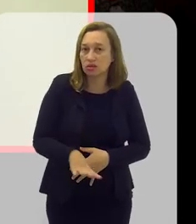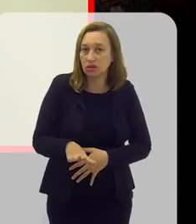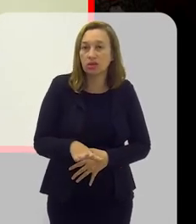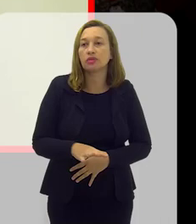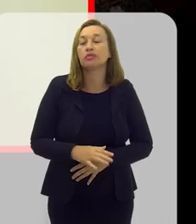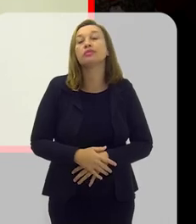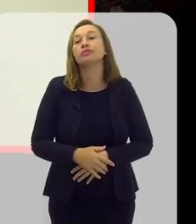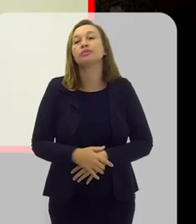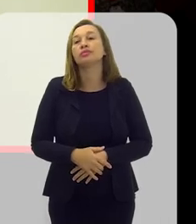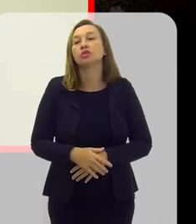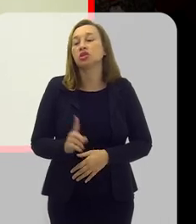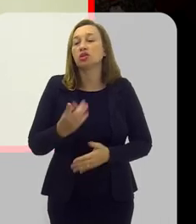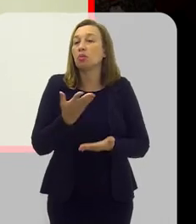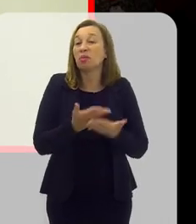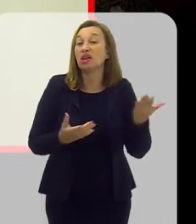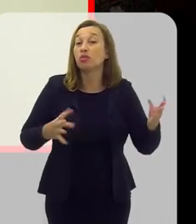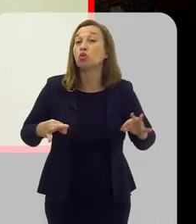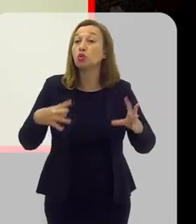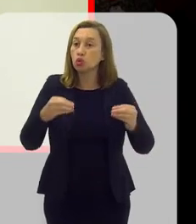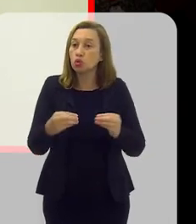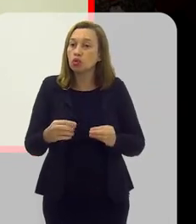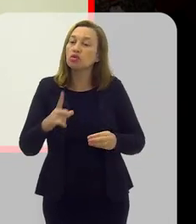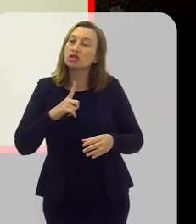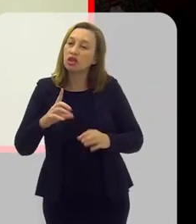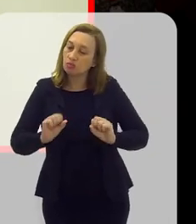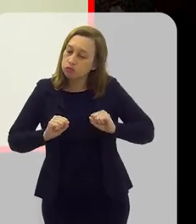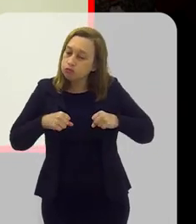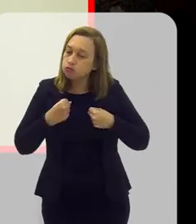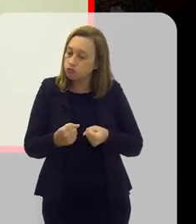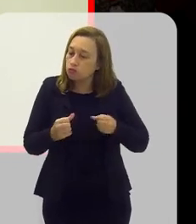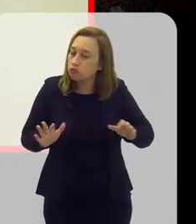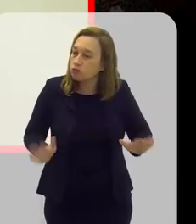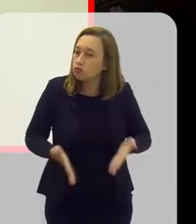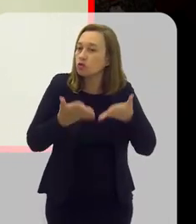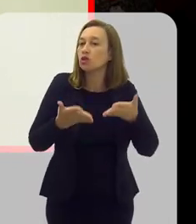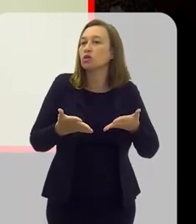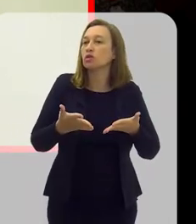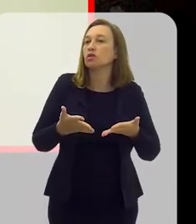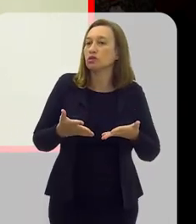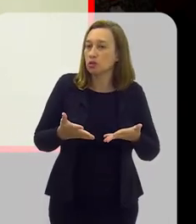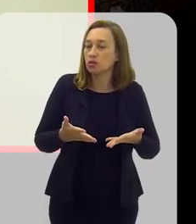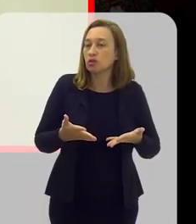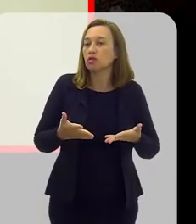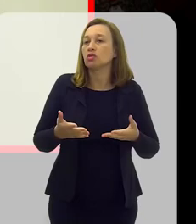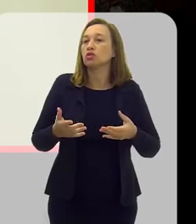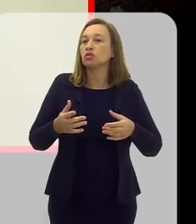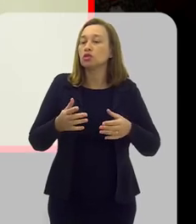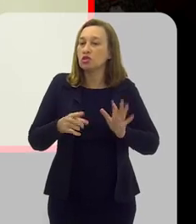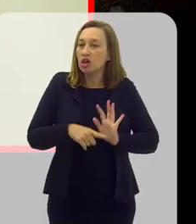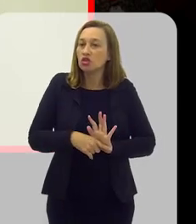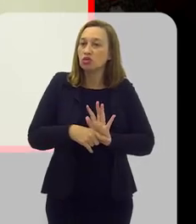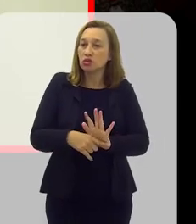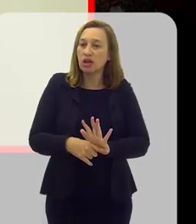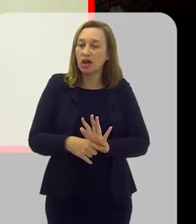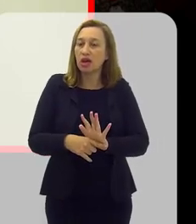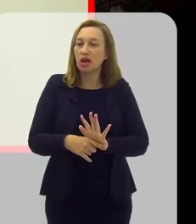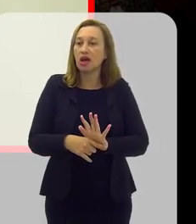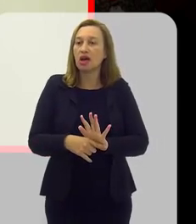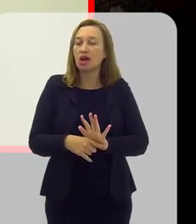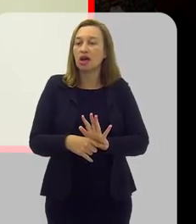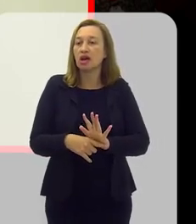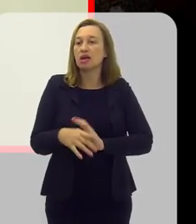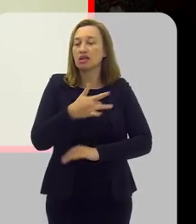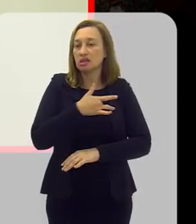que não perdemos tudo, ainda temos boa vontade e ainda temos condições de reverter esses quadros